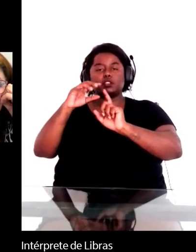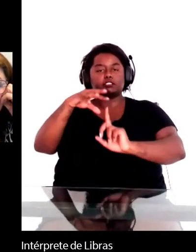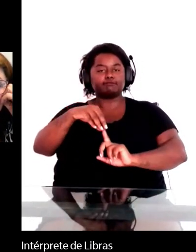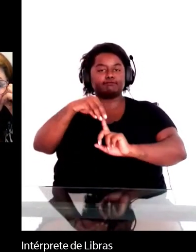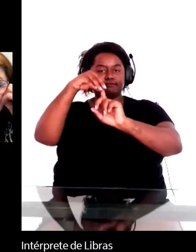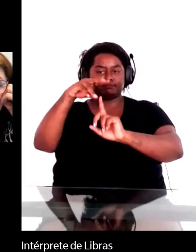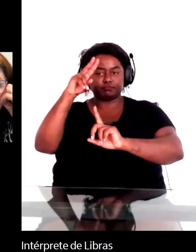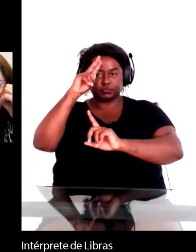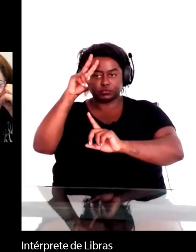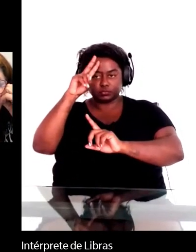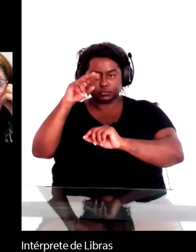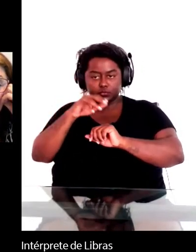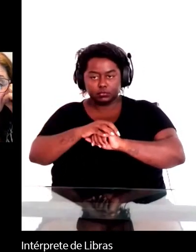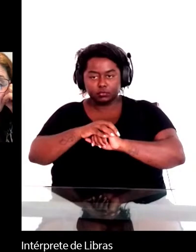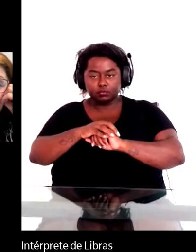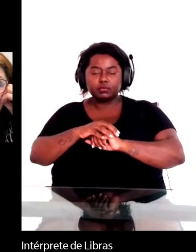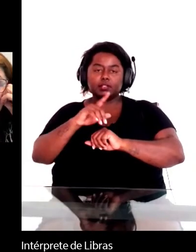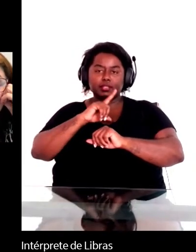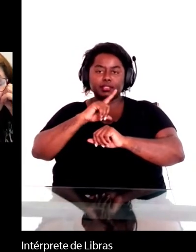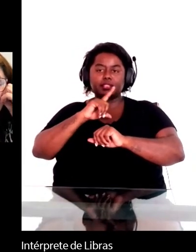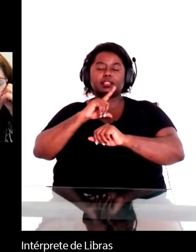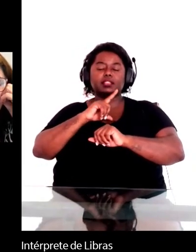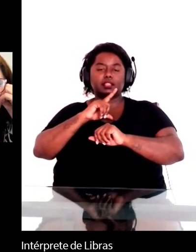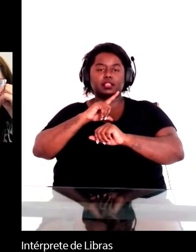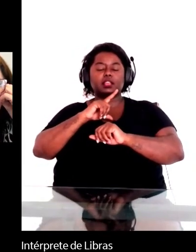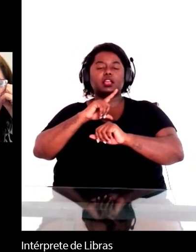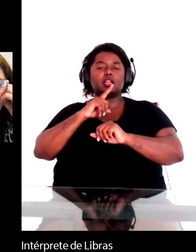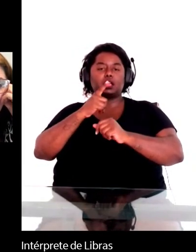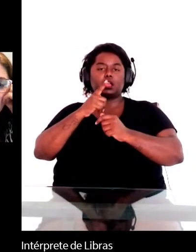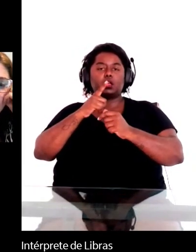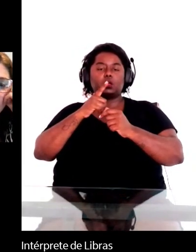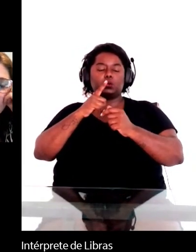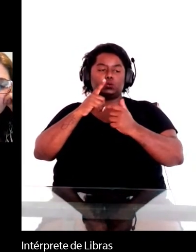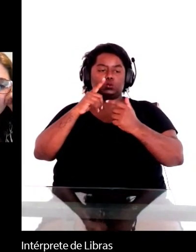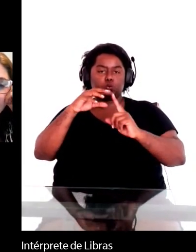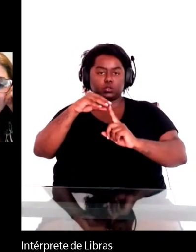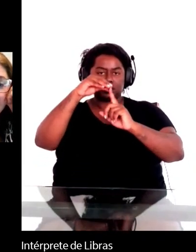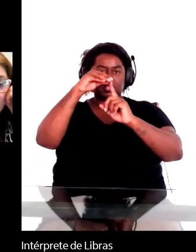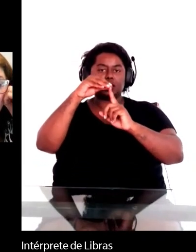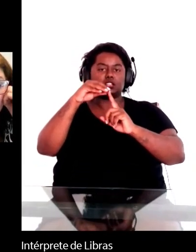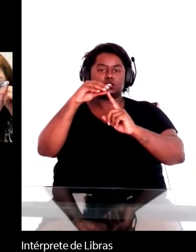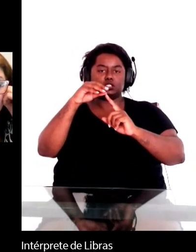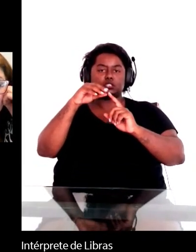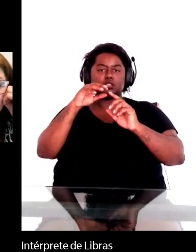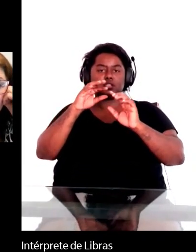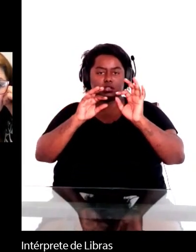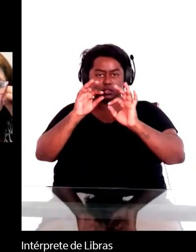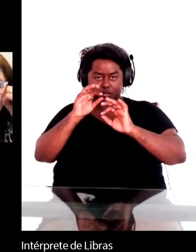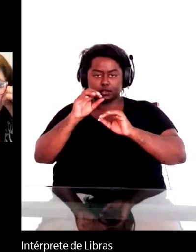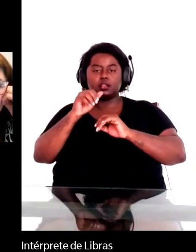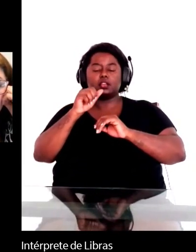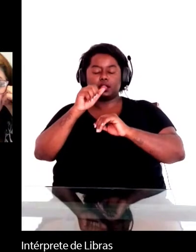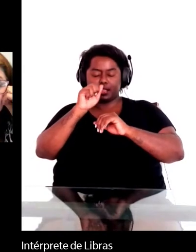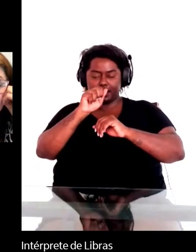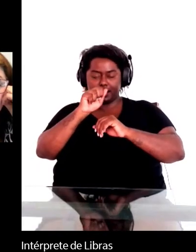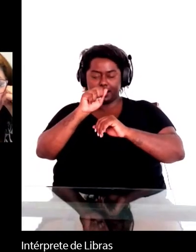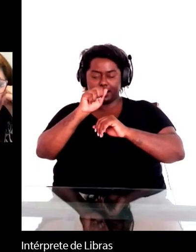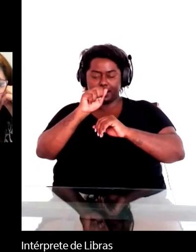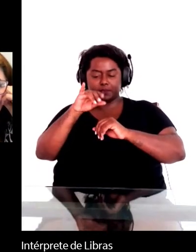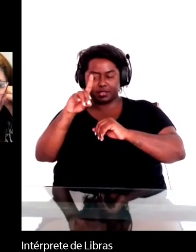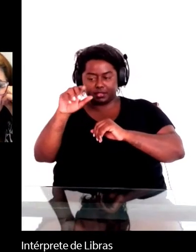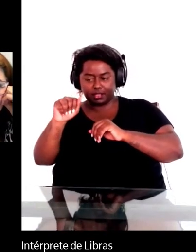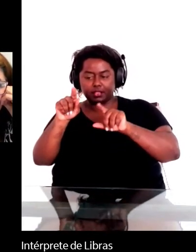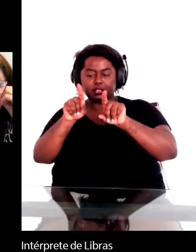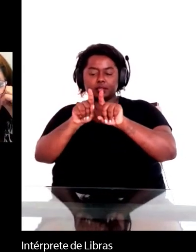autoridade narrativa de reis, o fato de que tanto Mãe Joana quanto Arminda devem ser apresentadas pelas